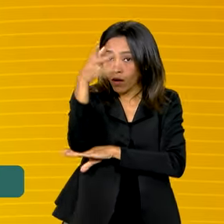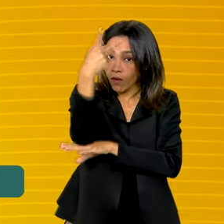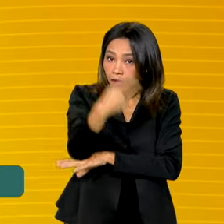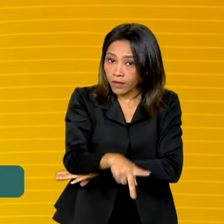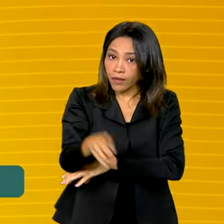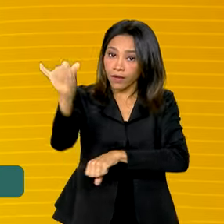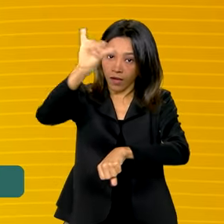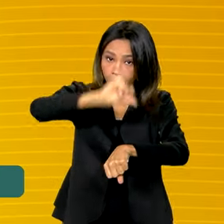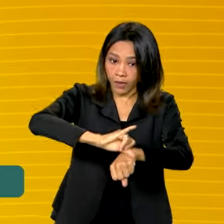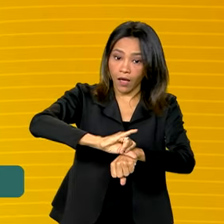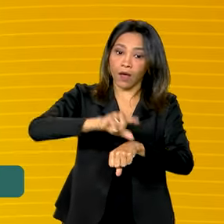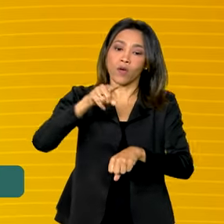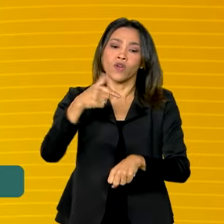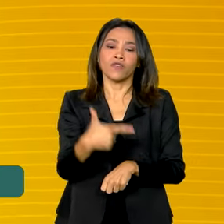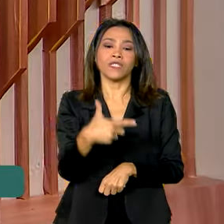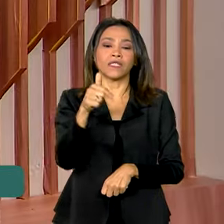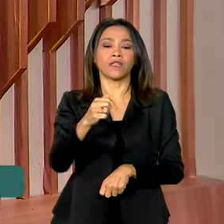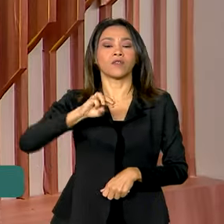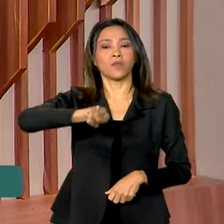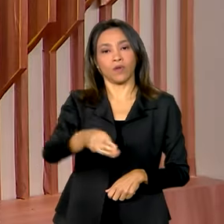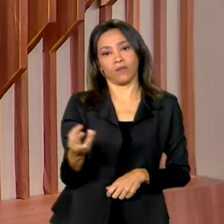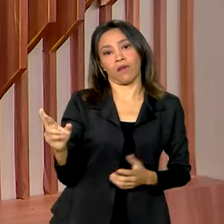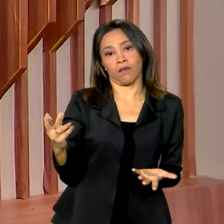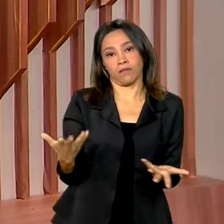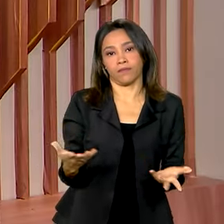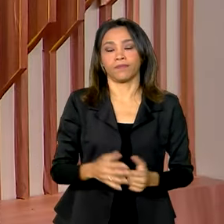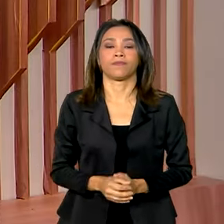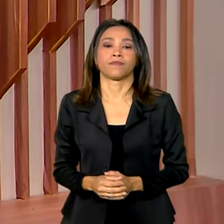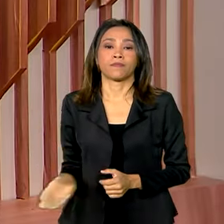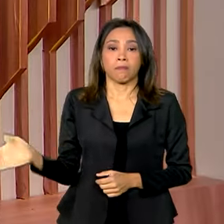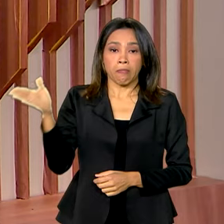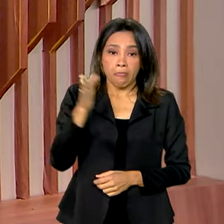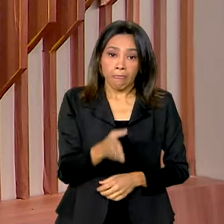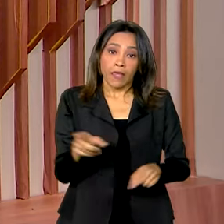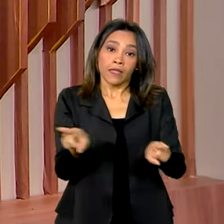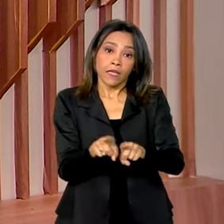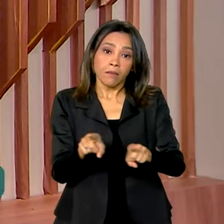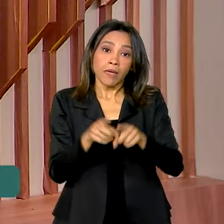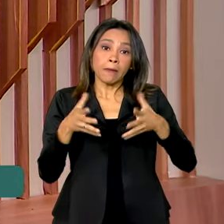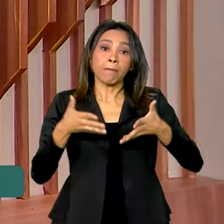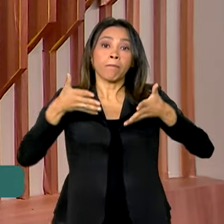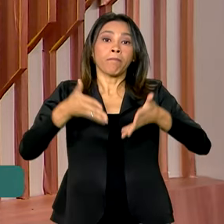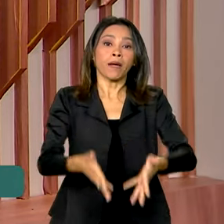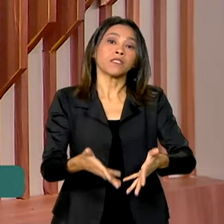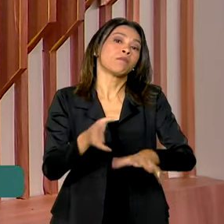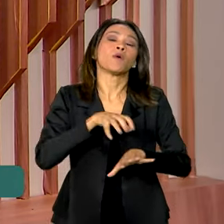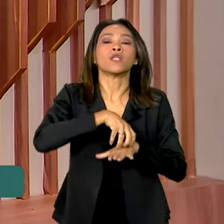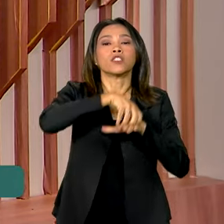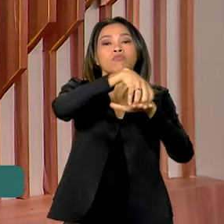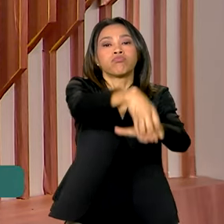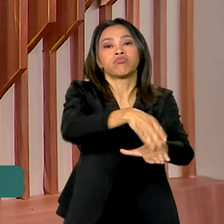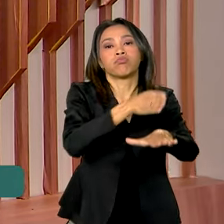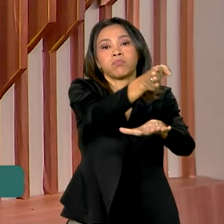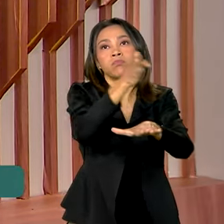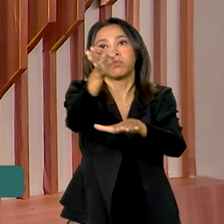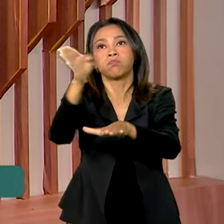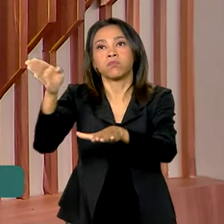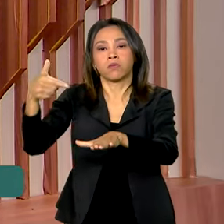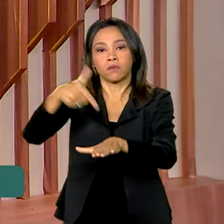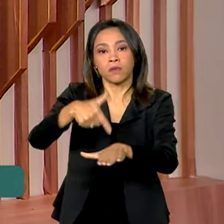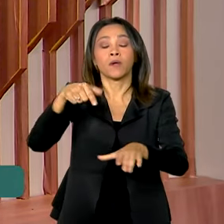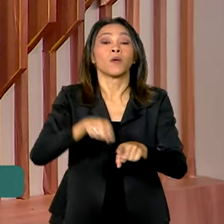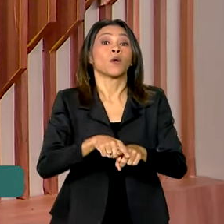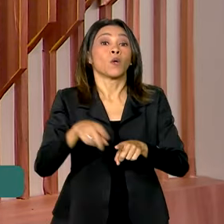de Belém, vamos estar assinando 27 milhões de reais. Também participou da caravana federativa em Belém o ministro das Relações